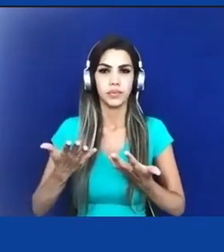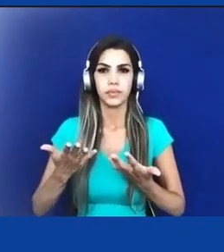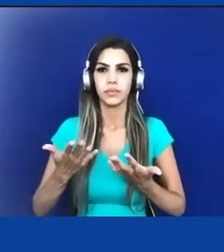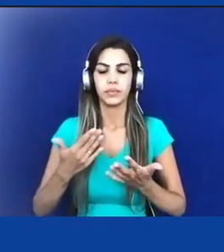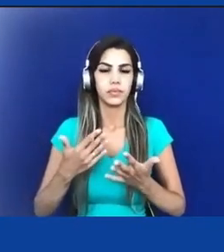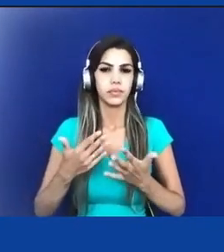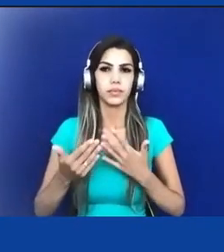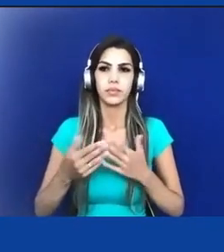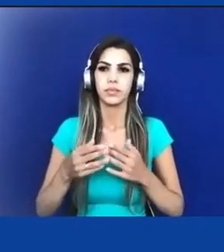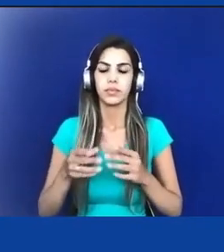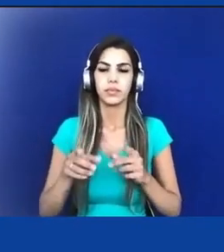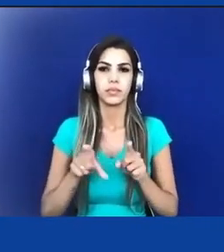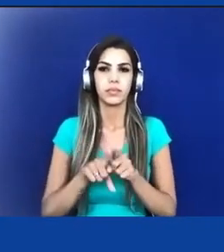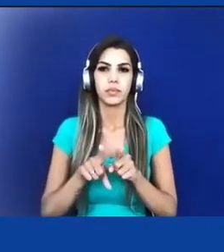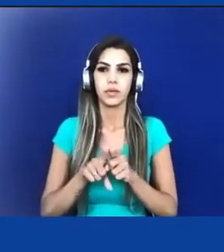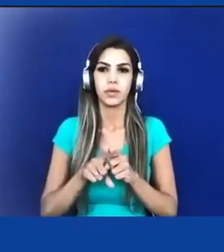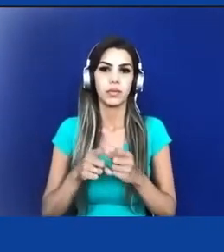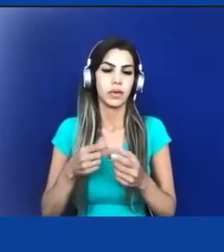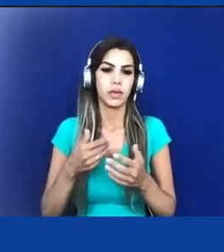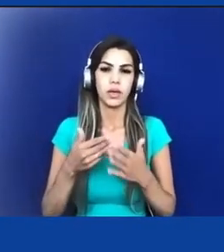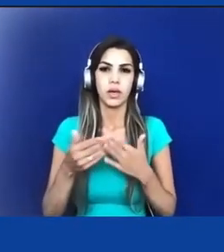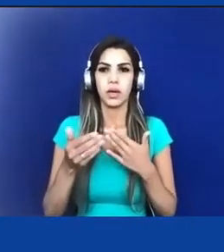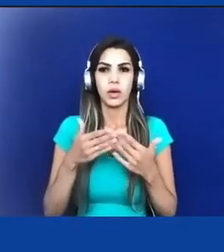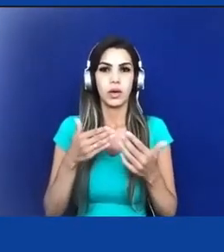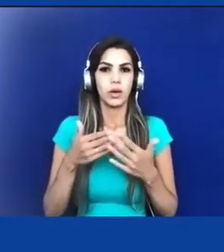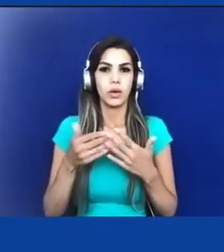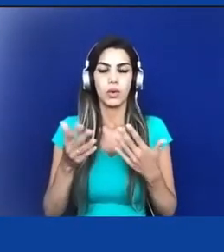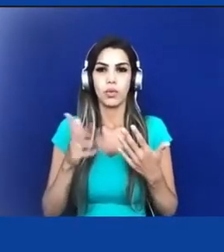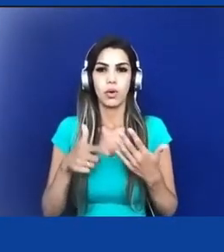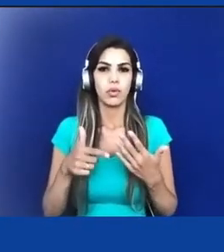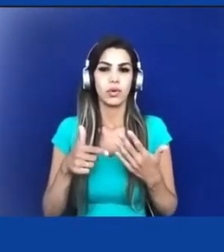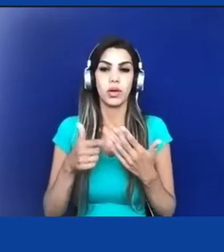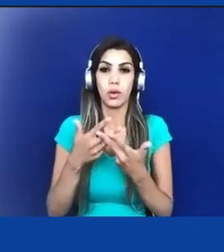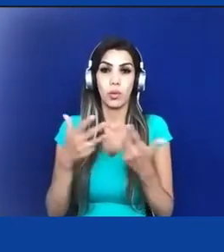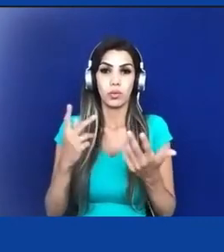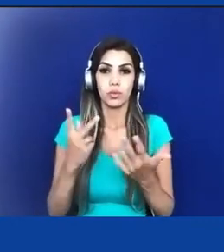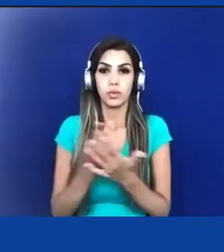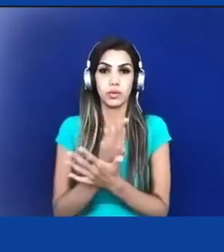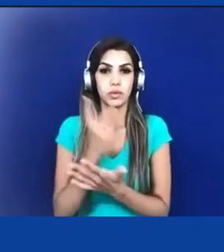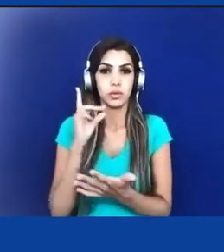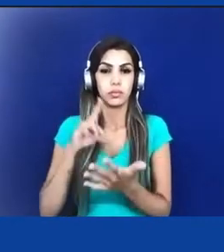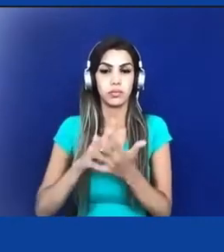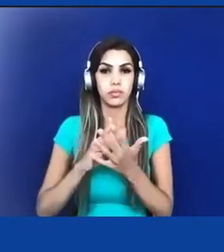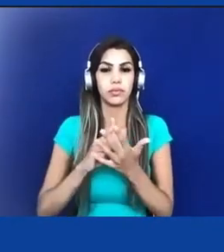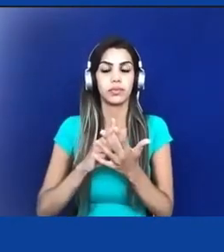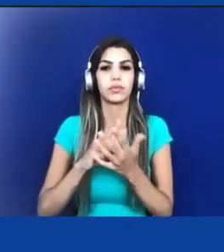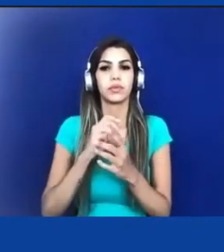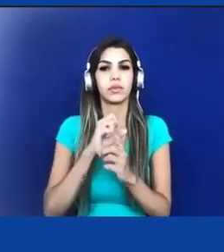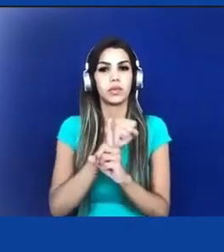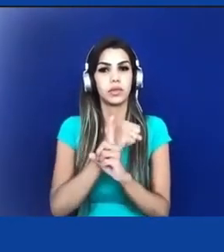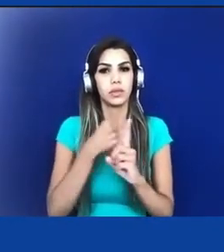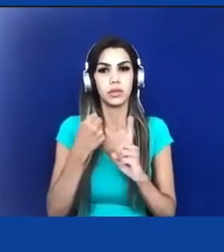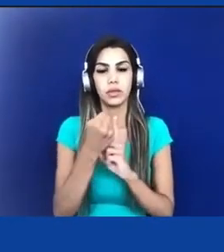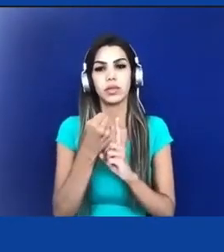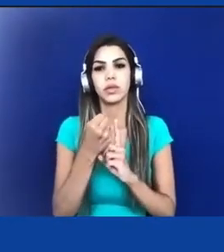impunha a uma realidade social violenta, desigual,